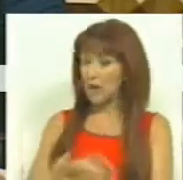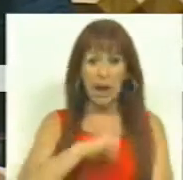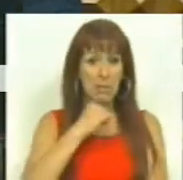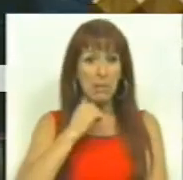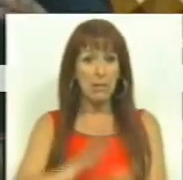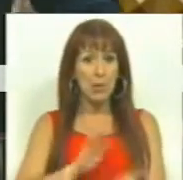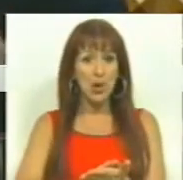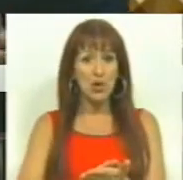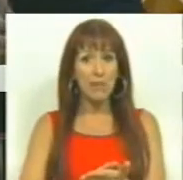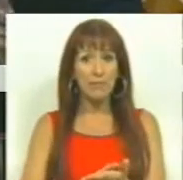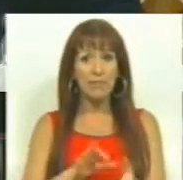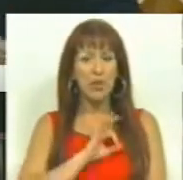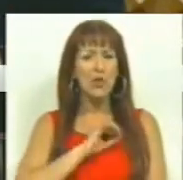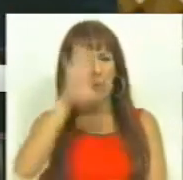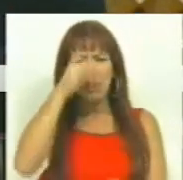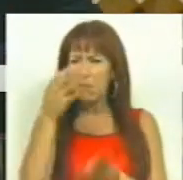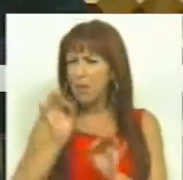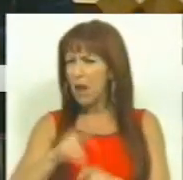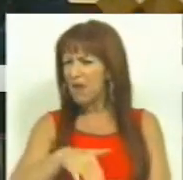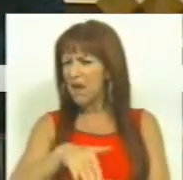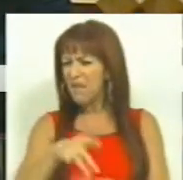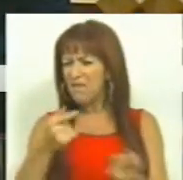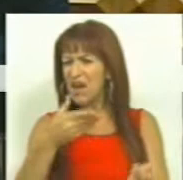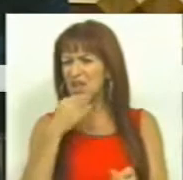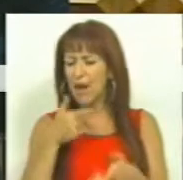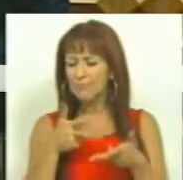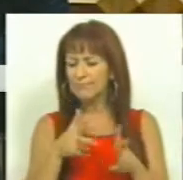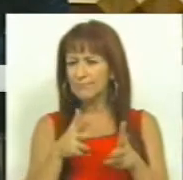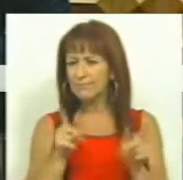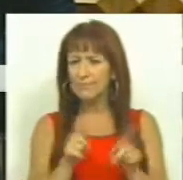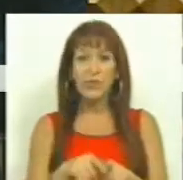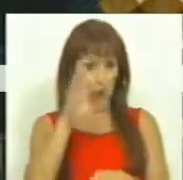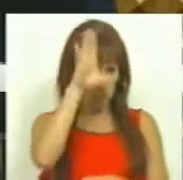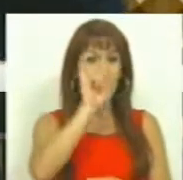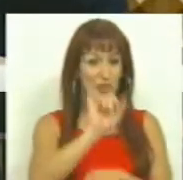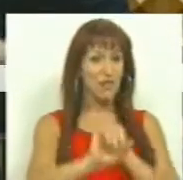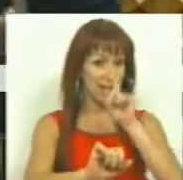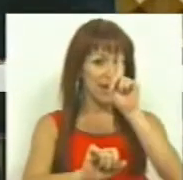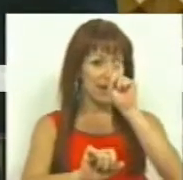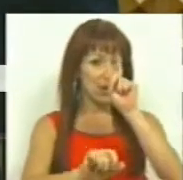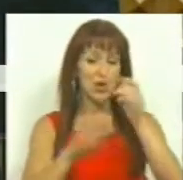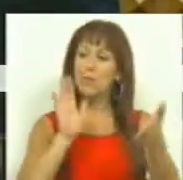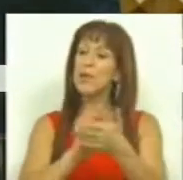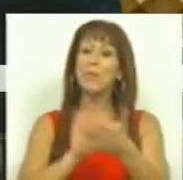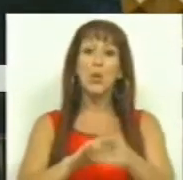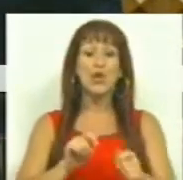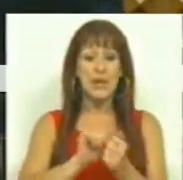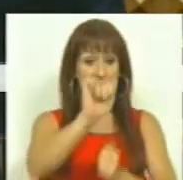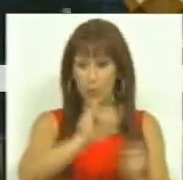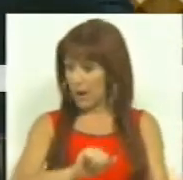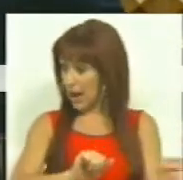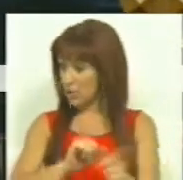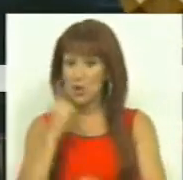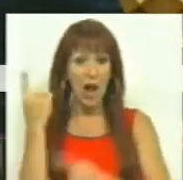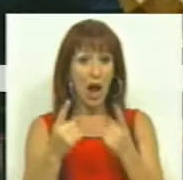publicados. Sr. Ministro, deve estar a preparar, naquela velha tática dos governos, a publicação destes diplomas,